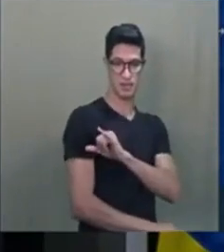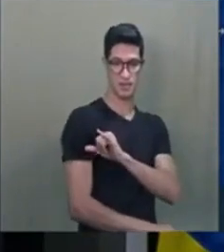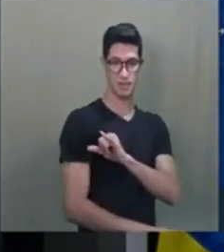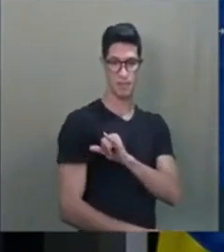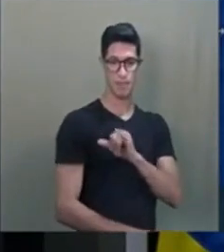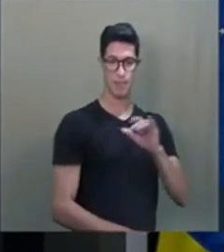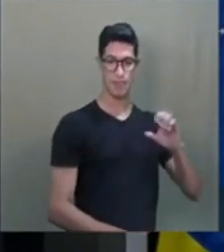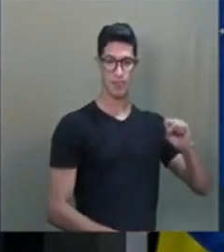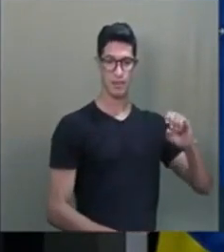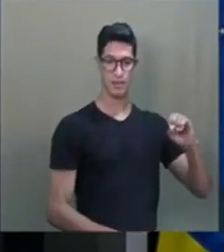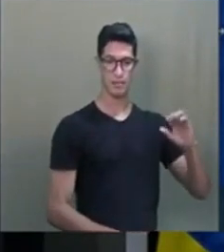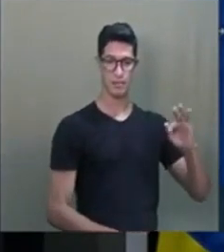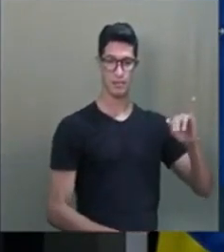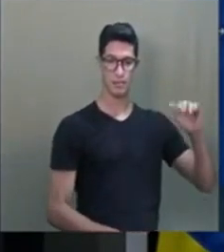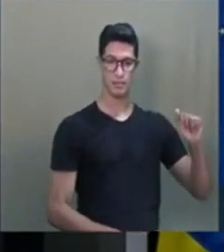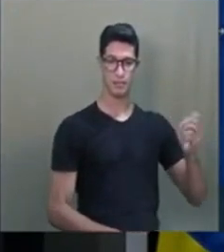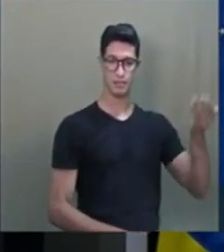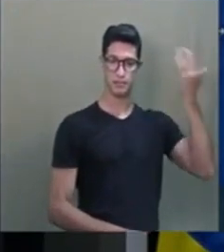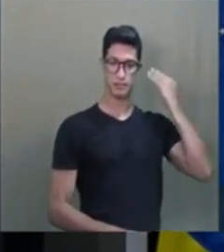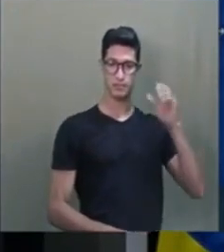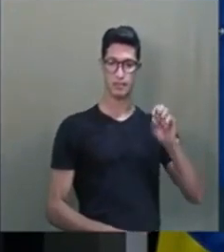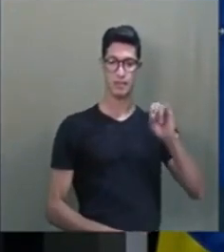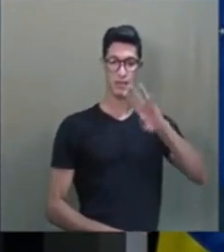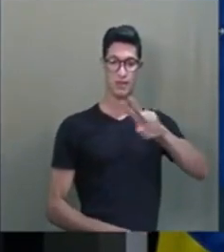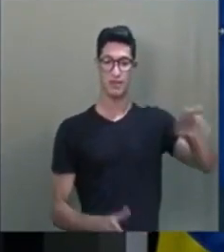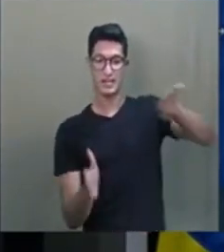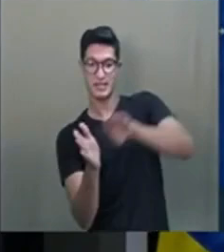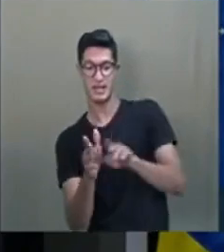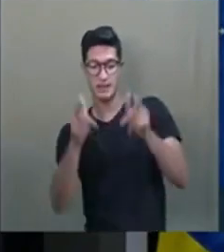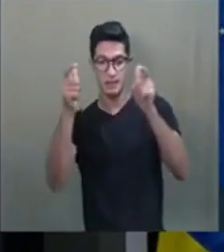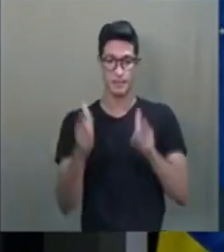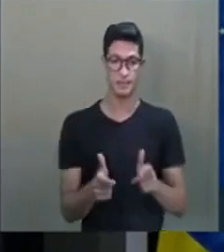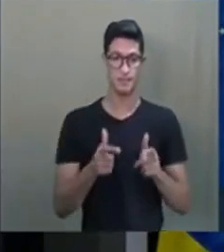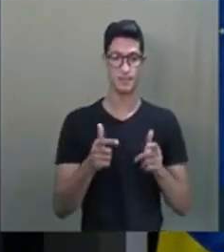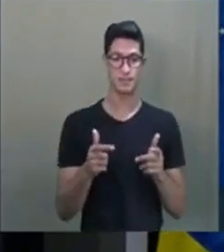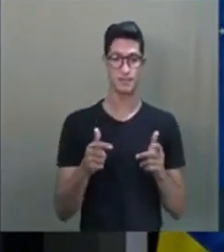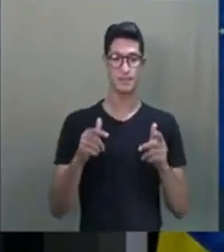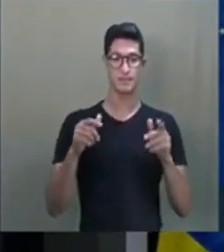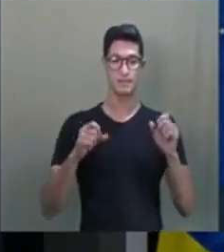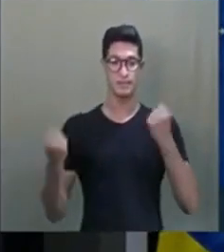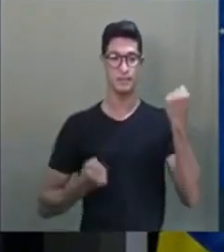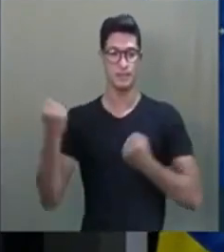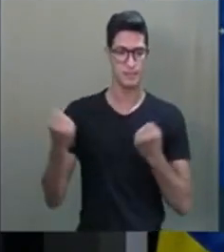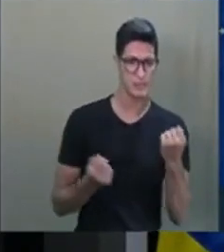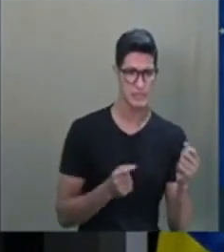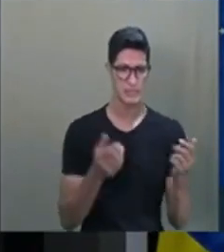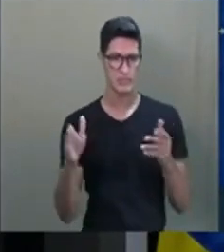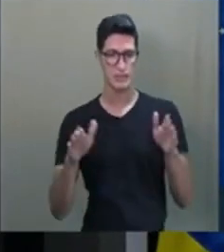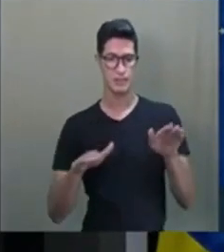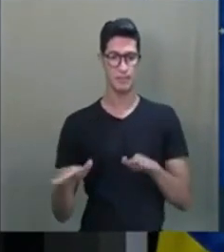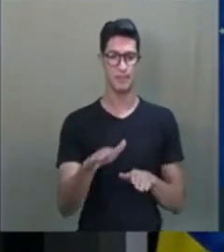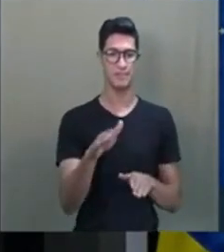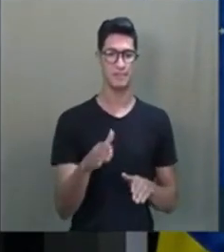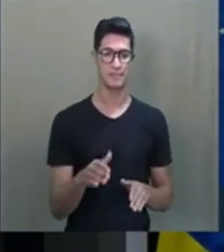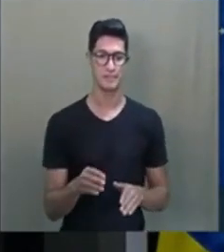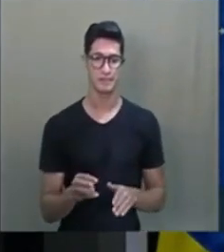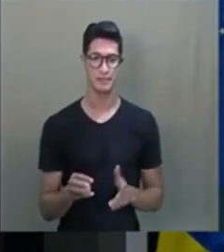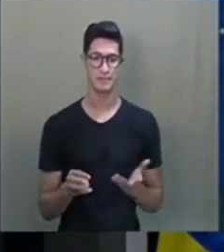e a Sofia atrás, ele ao lado, e a Sofia disse, Simone, vai chegar o lugar, vai chegar. E eu, desesperada, dirigindo, não estava com o celular.